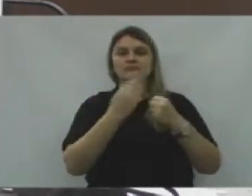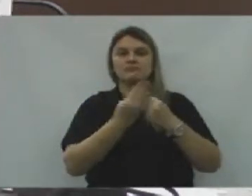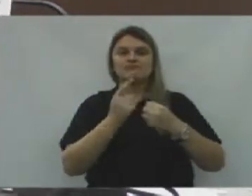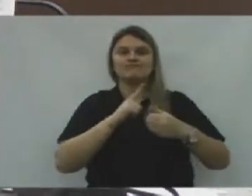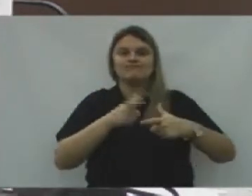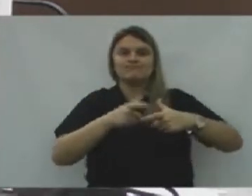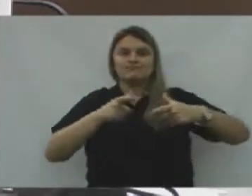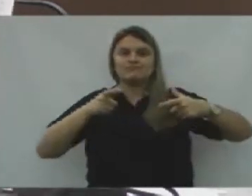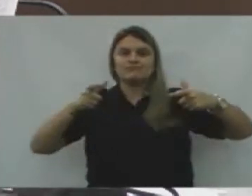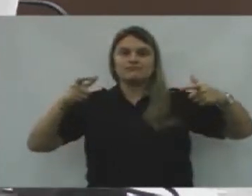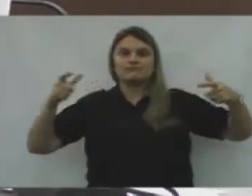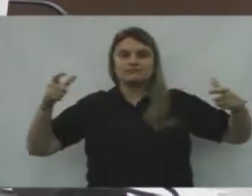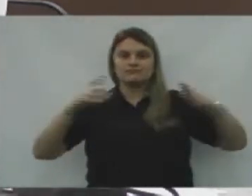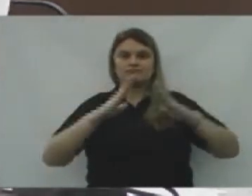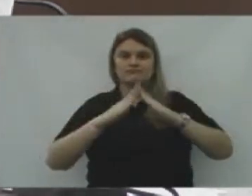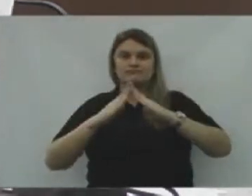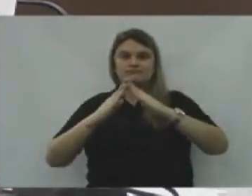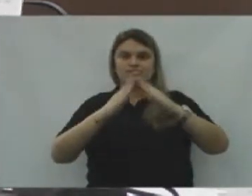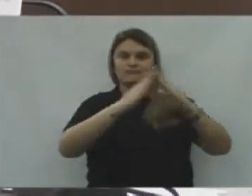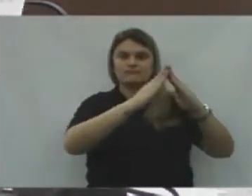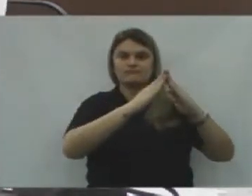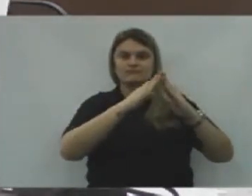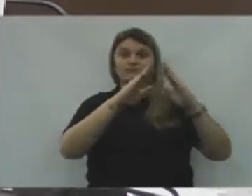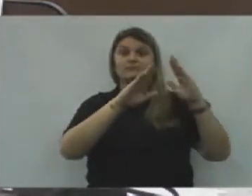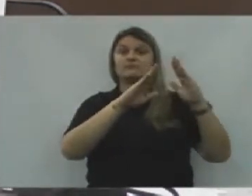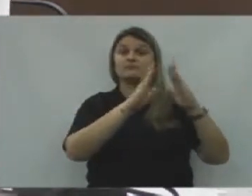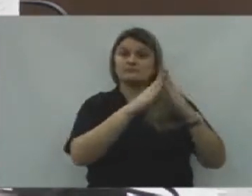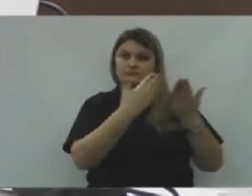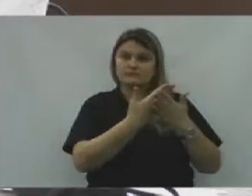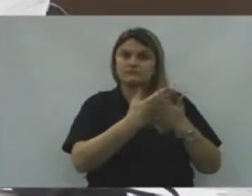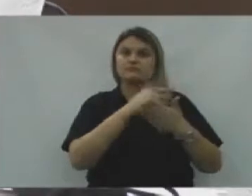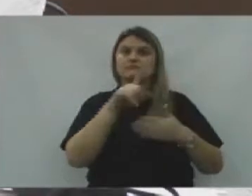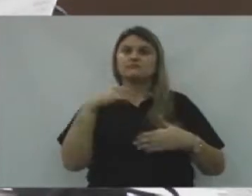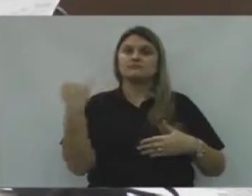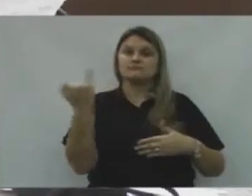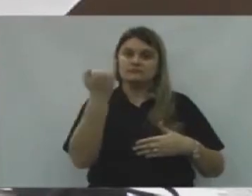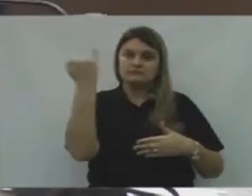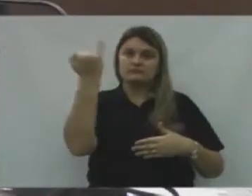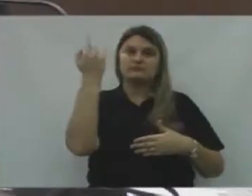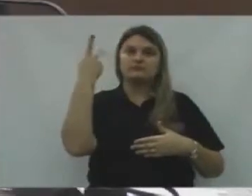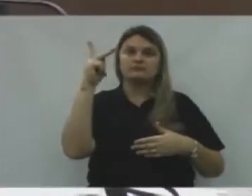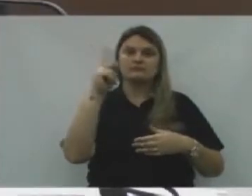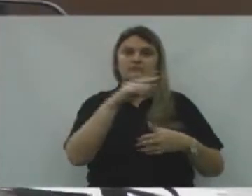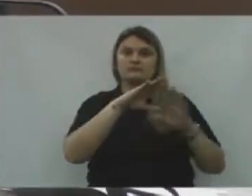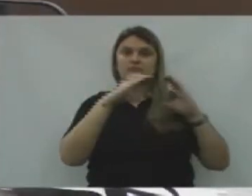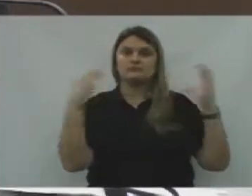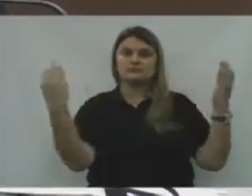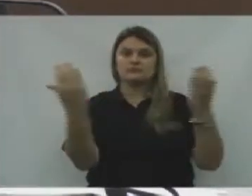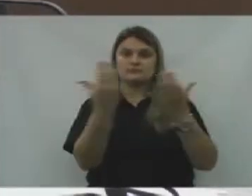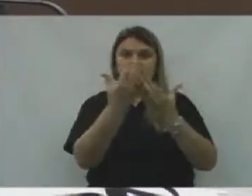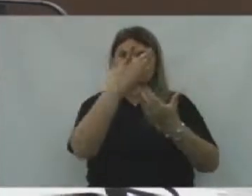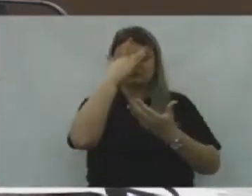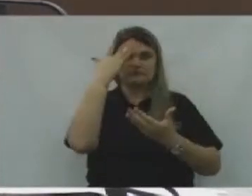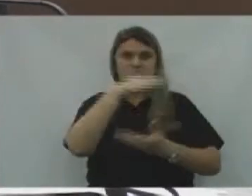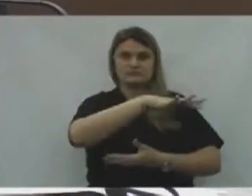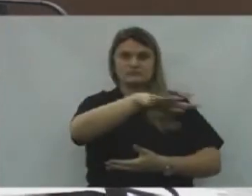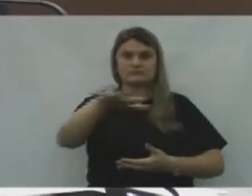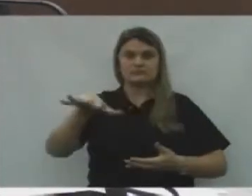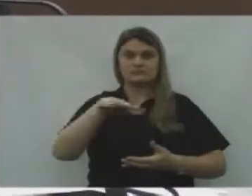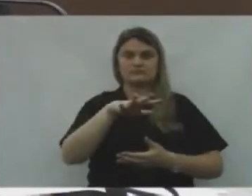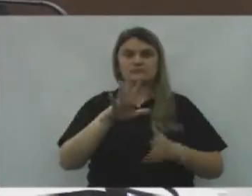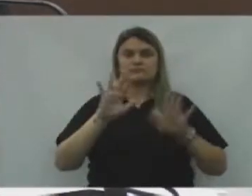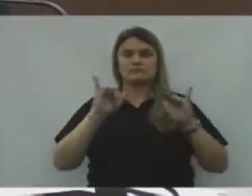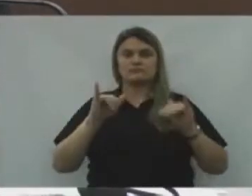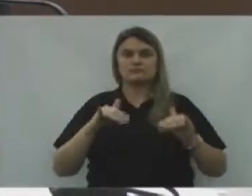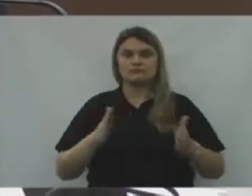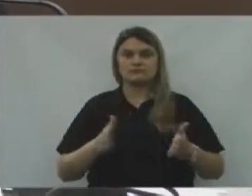crescendo rapidamente, E essa escola é de suma importância para a comunidade. Fim